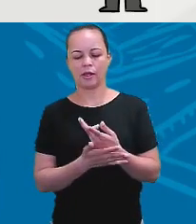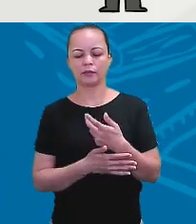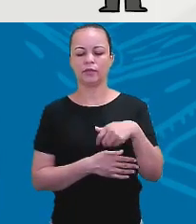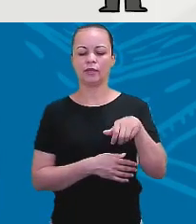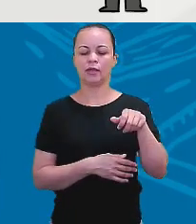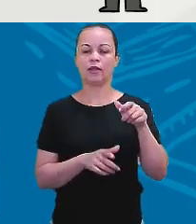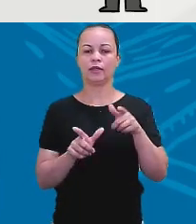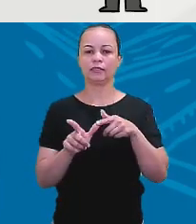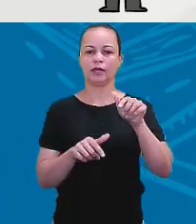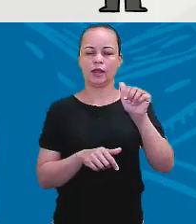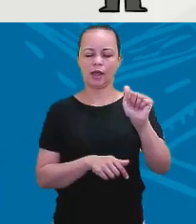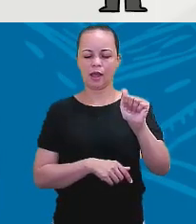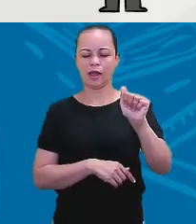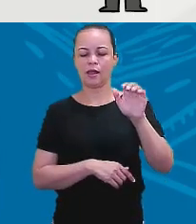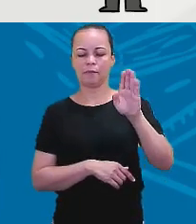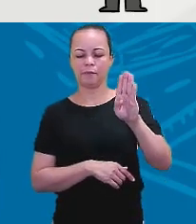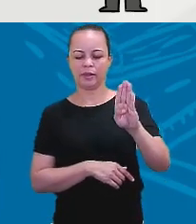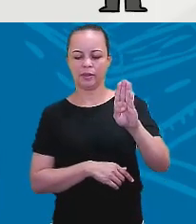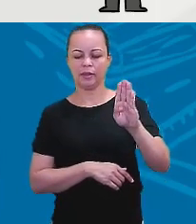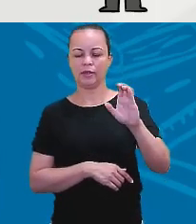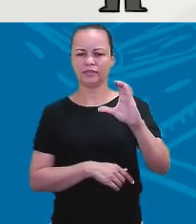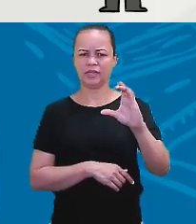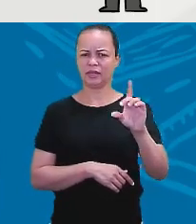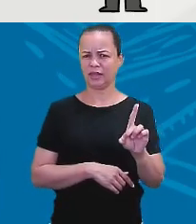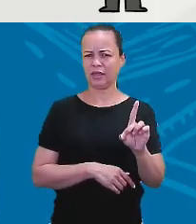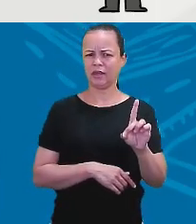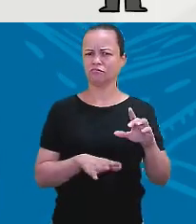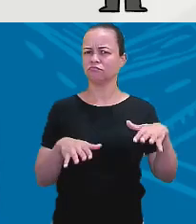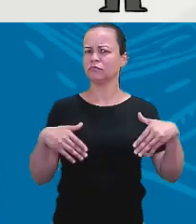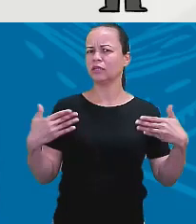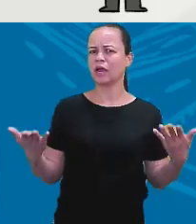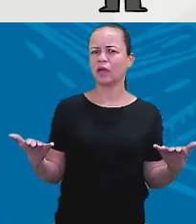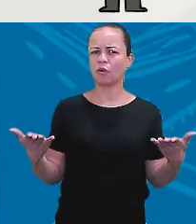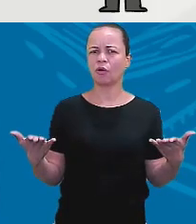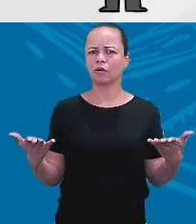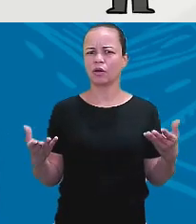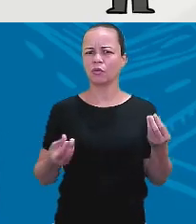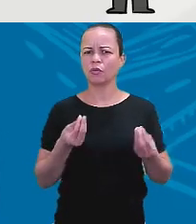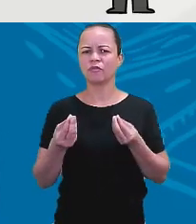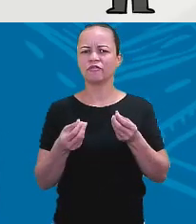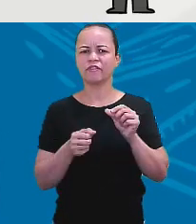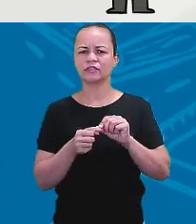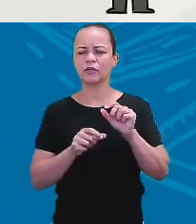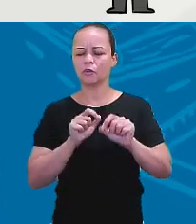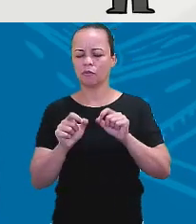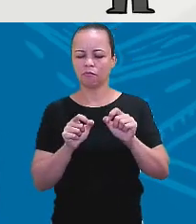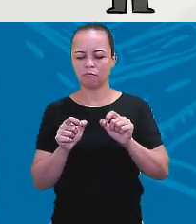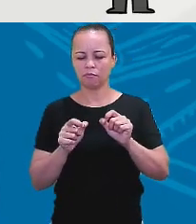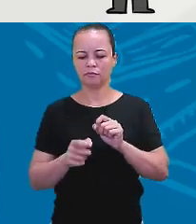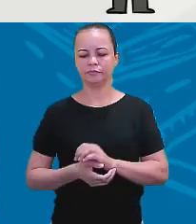a letra B, errada a letra C, e errada a letra D. E agora? What did I do? O que é que eu faço?